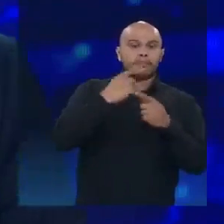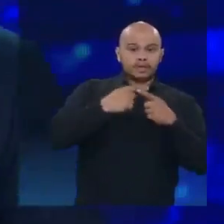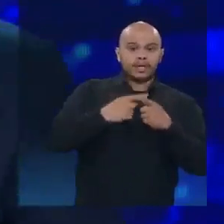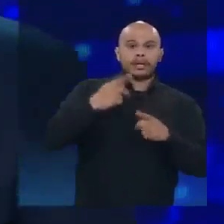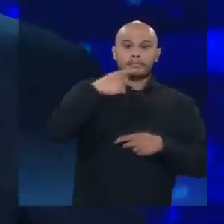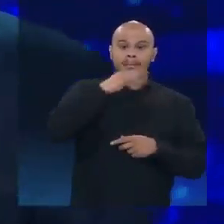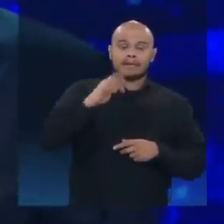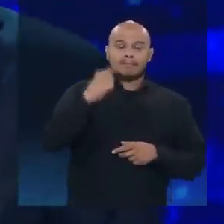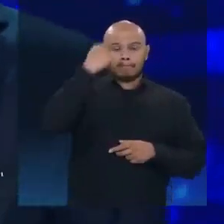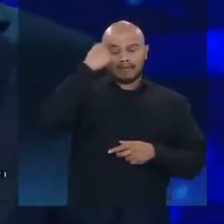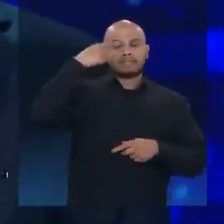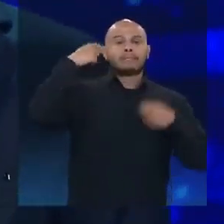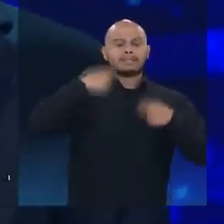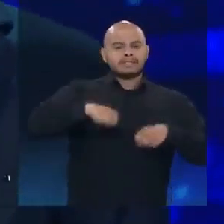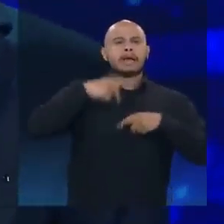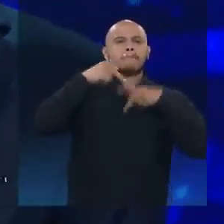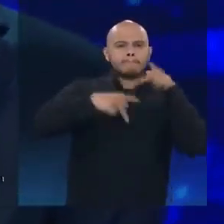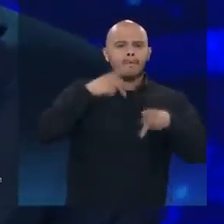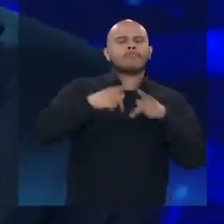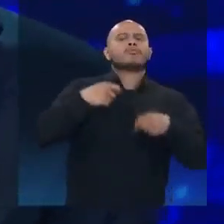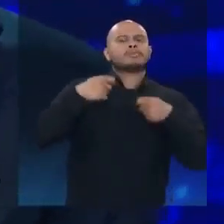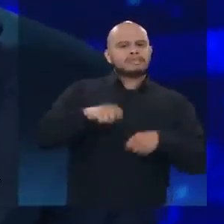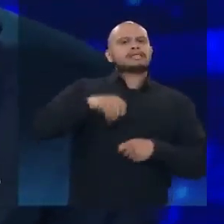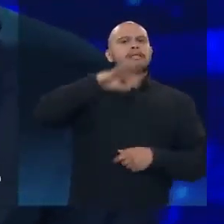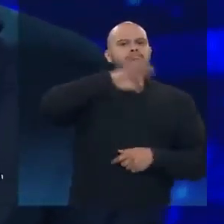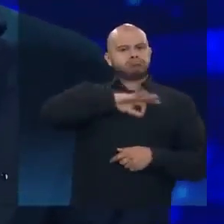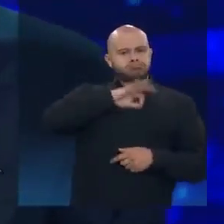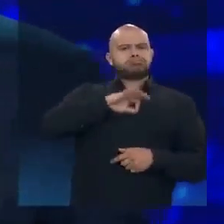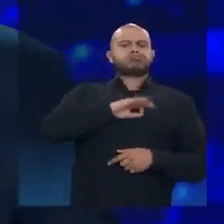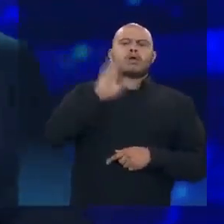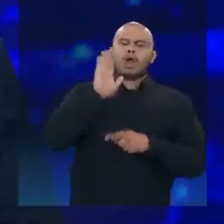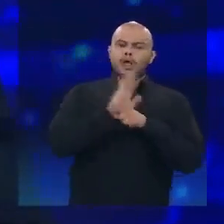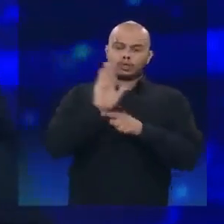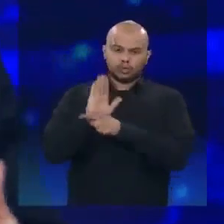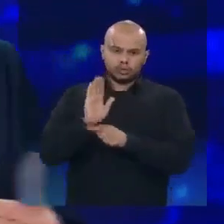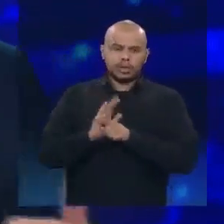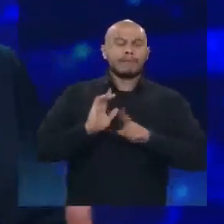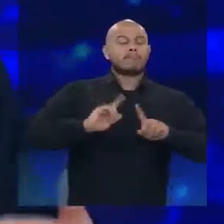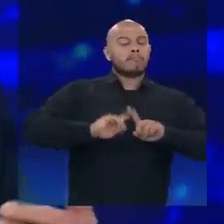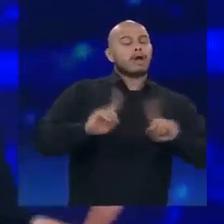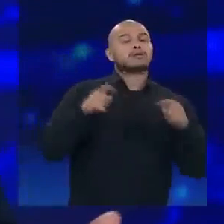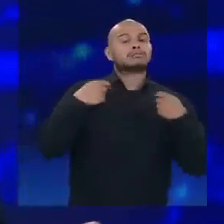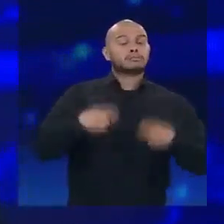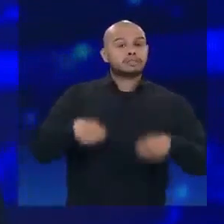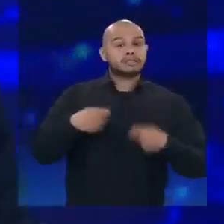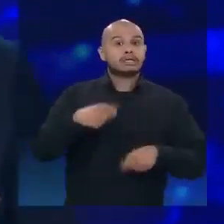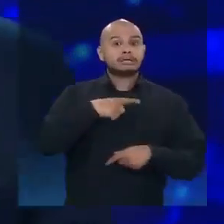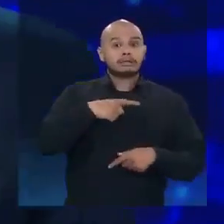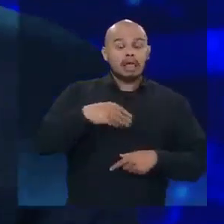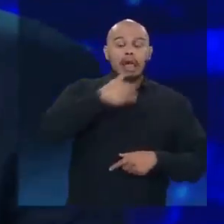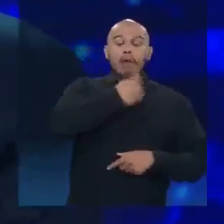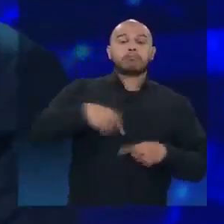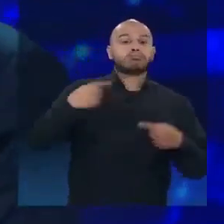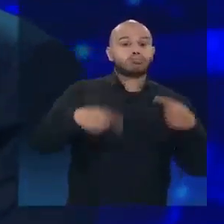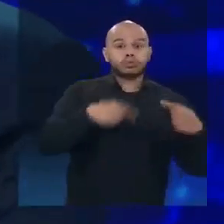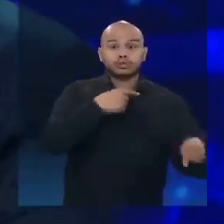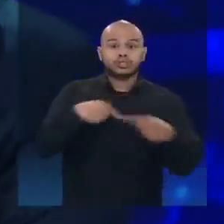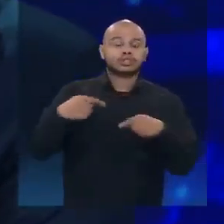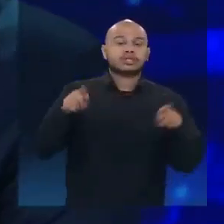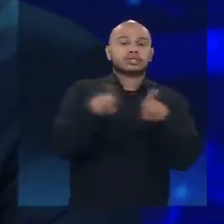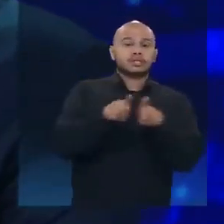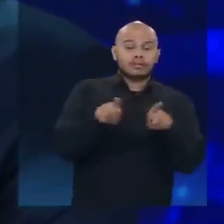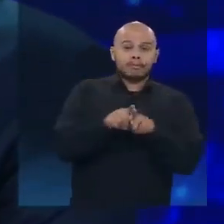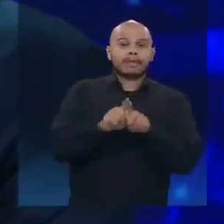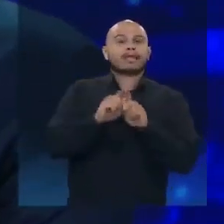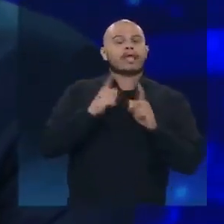que receber efetivamente esse auxílio. Mas é preciso que a gente faça essa política concomitante com a política de